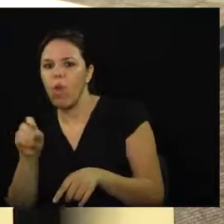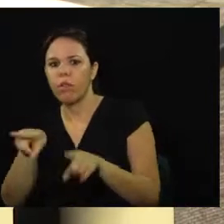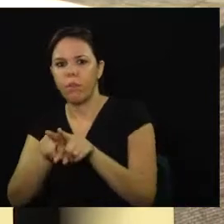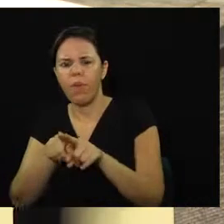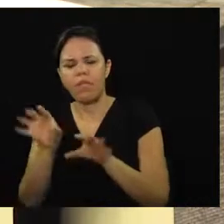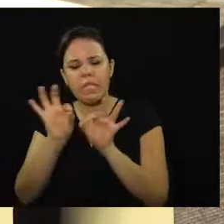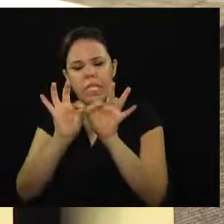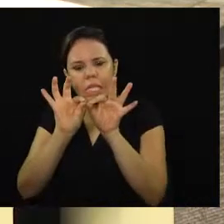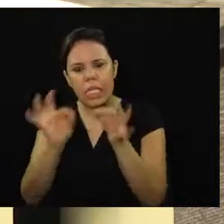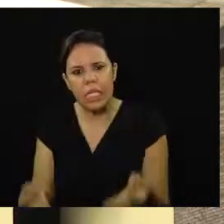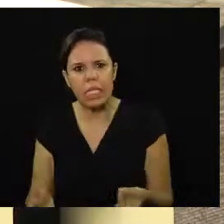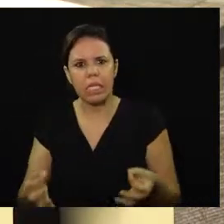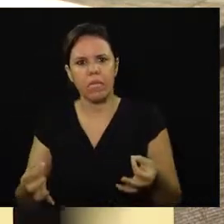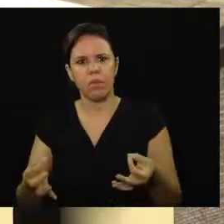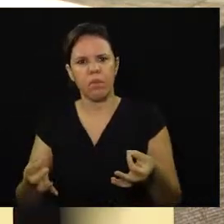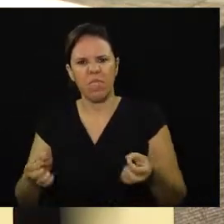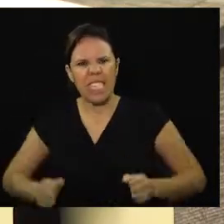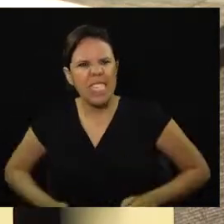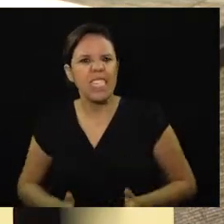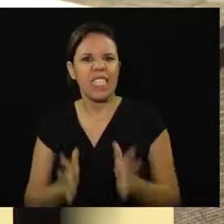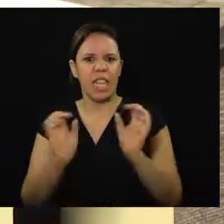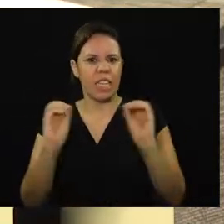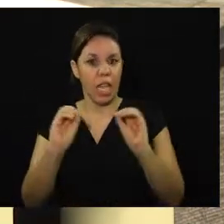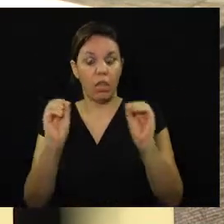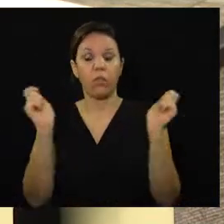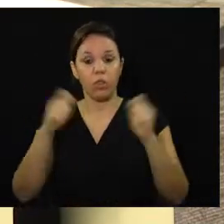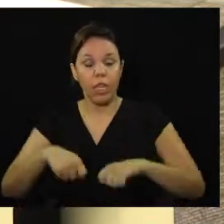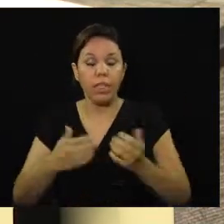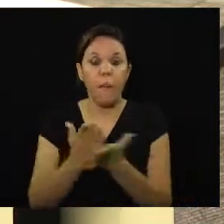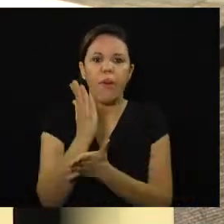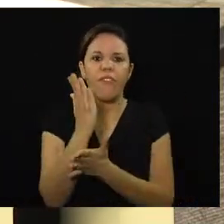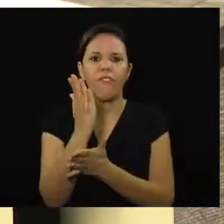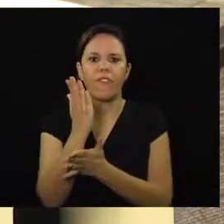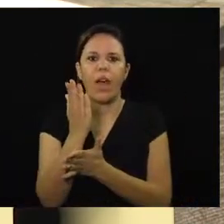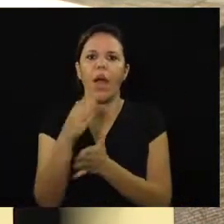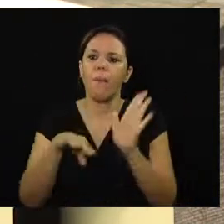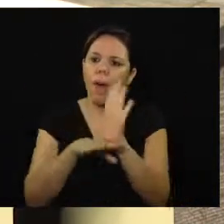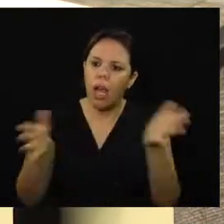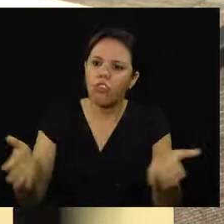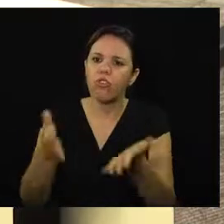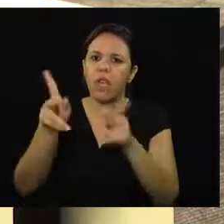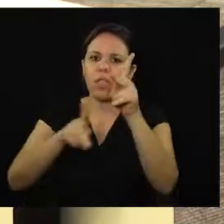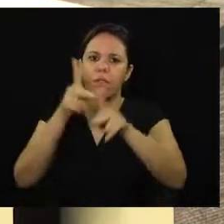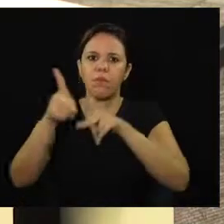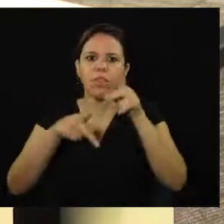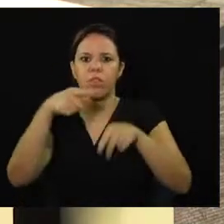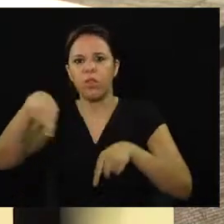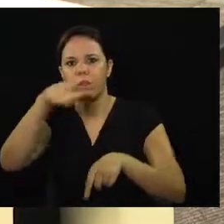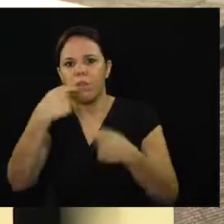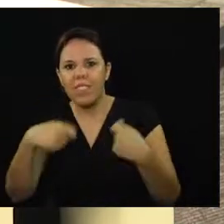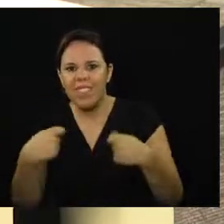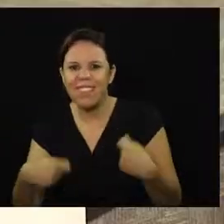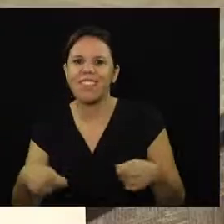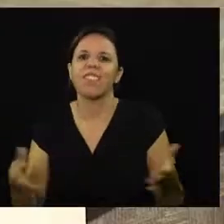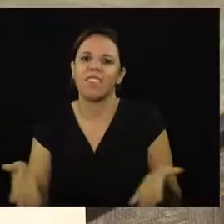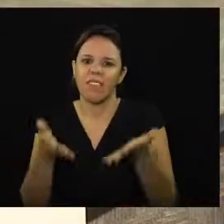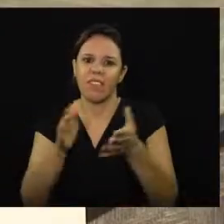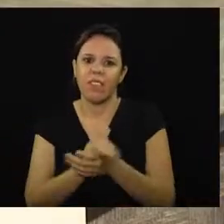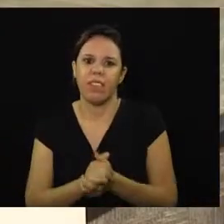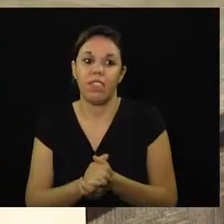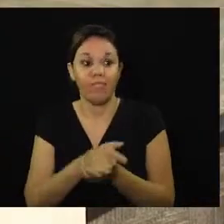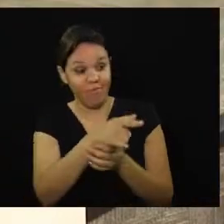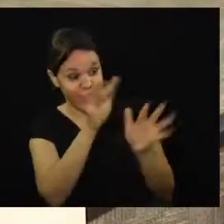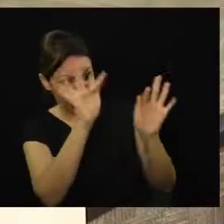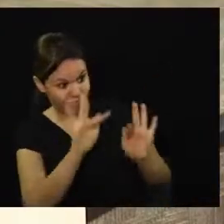simples que não desse tanto gasto, porque é uma coisa muito mais fácil de ser aprovada e é uma coisa para ajudar essas pessoas que precisam mesmo de ajuda. Ficou